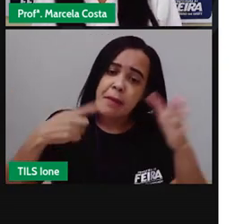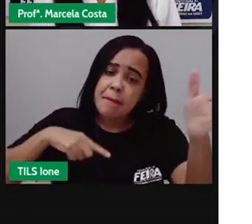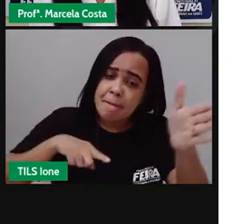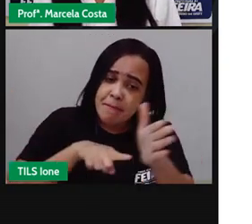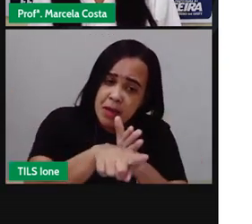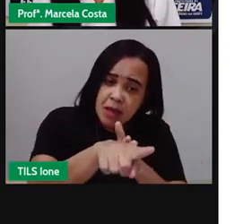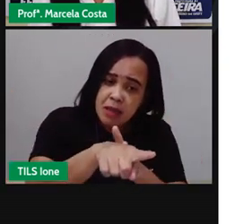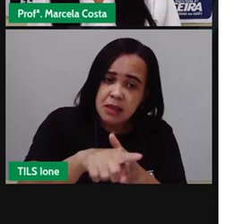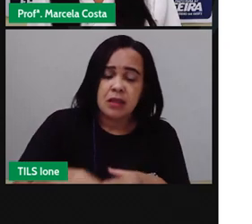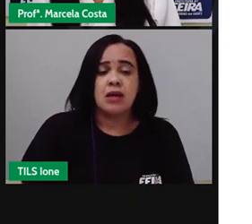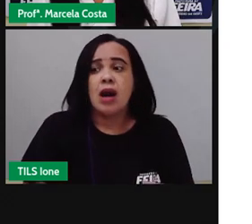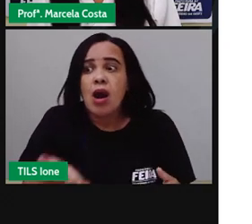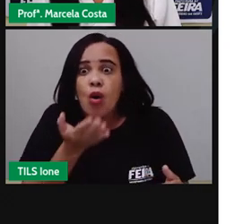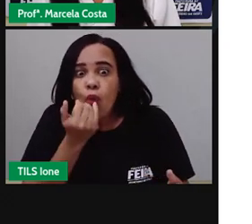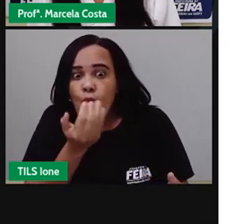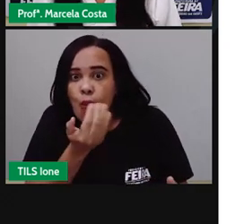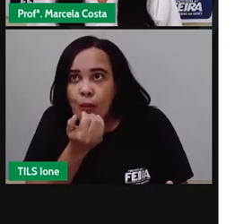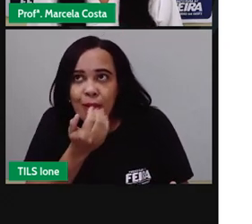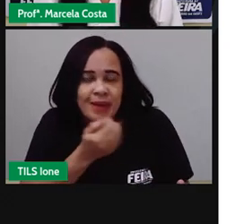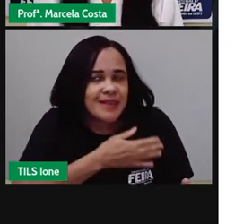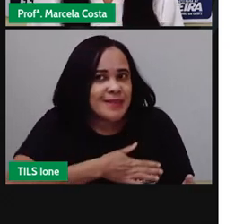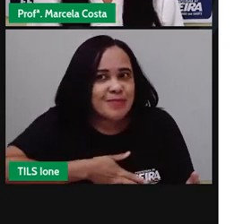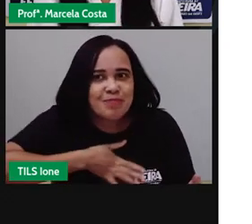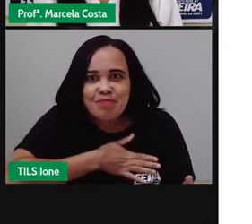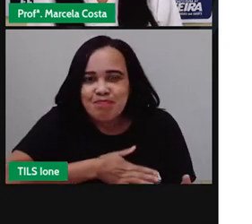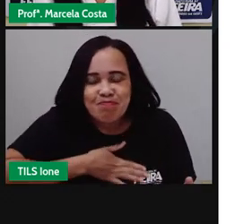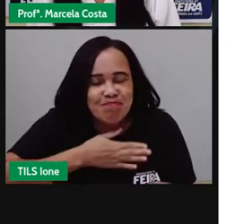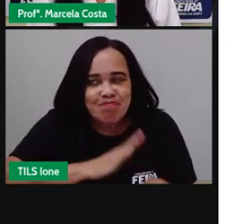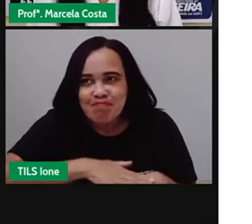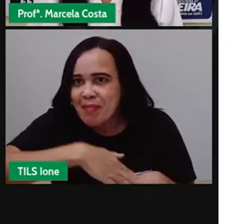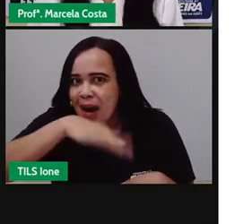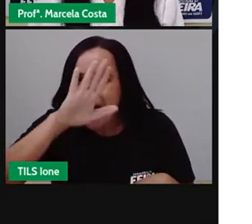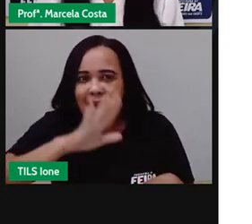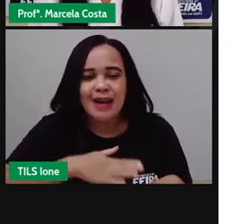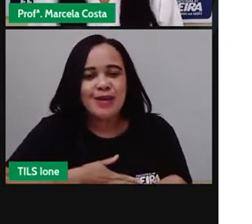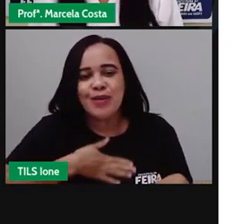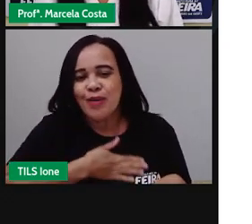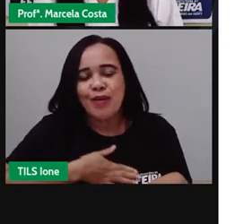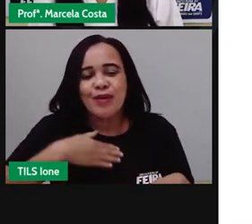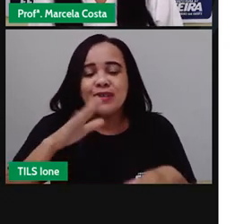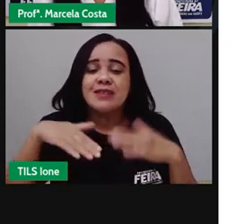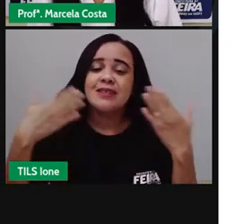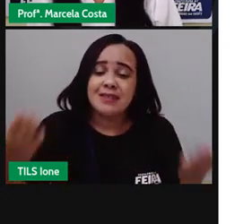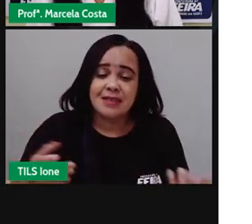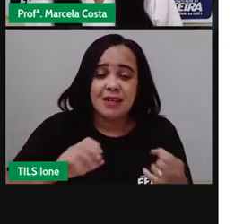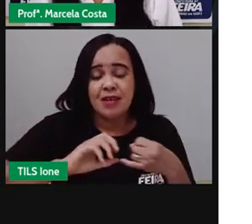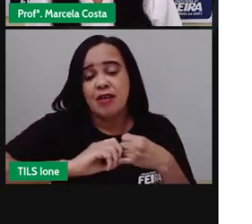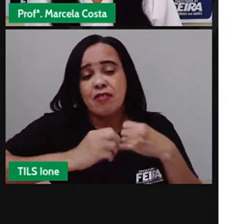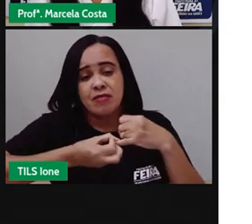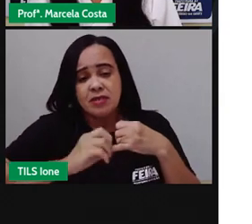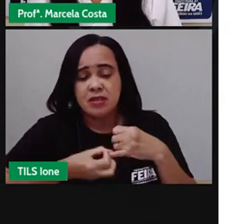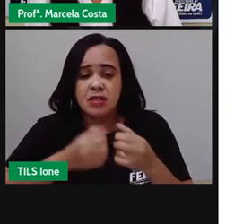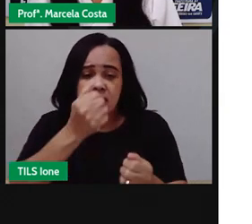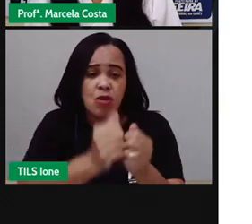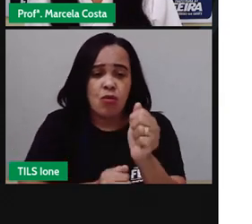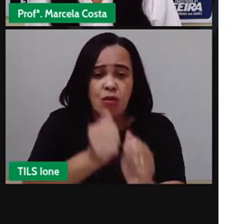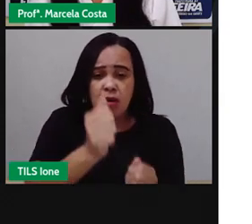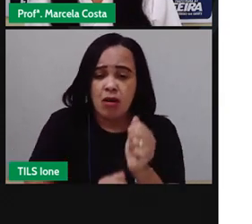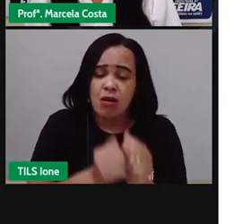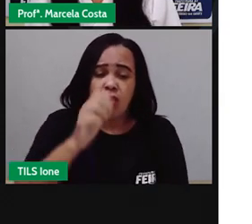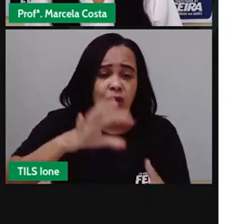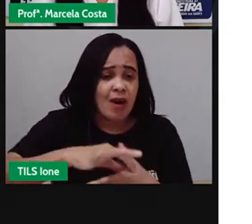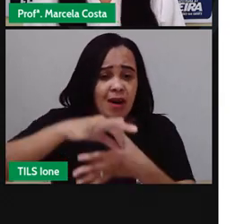qual a sua comida preferida feijão arroz carne lasanha ou pizza